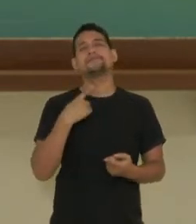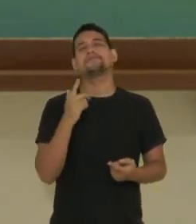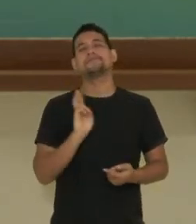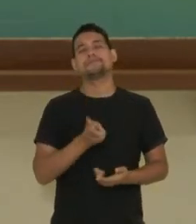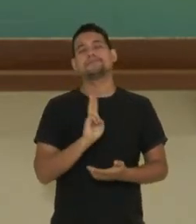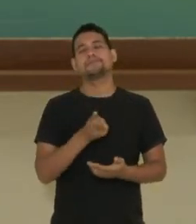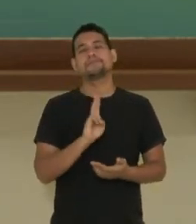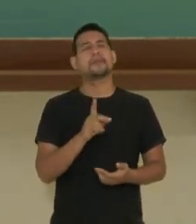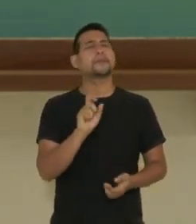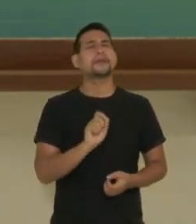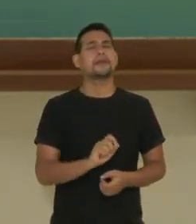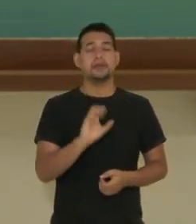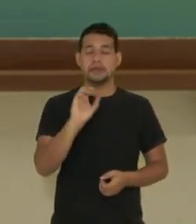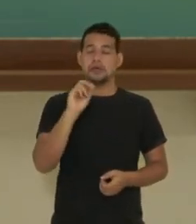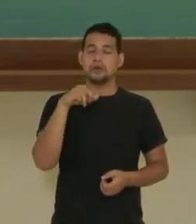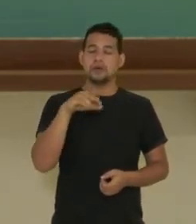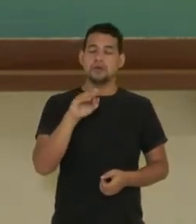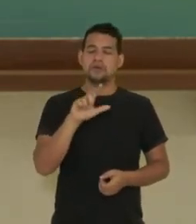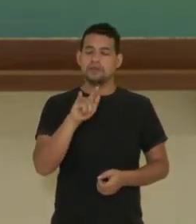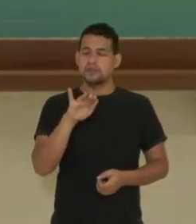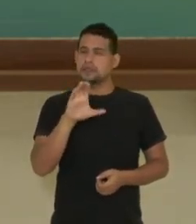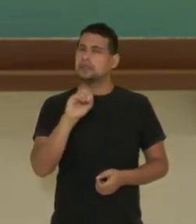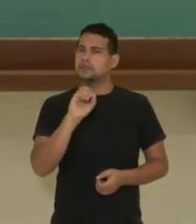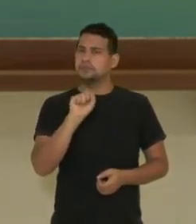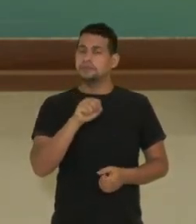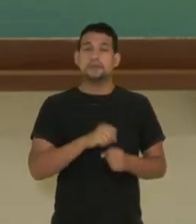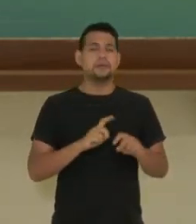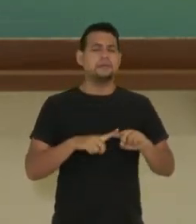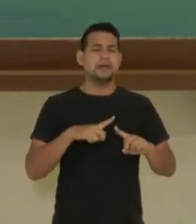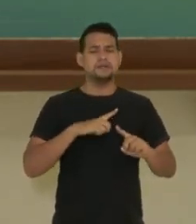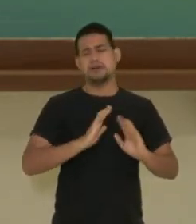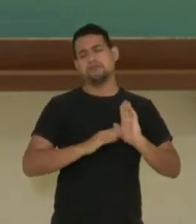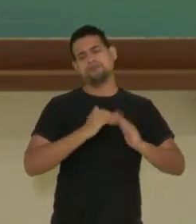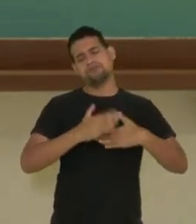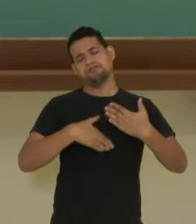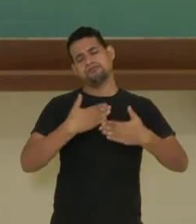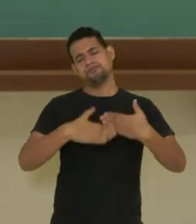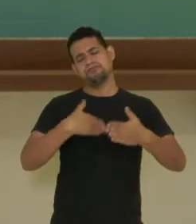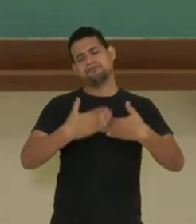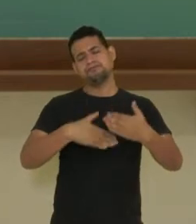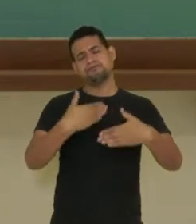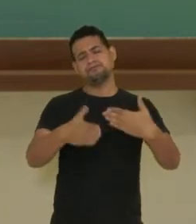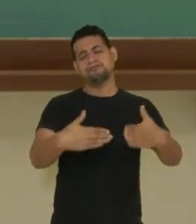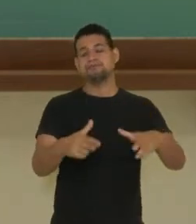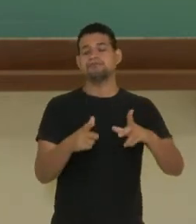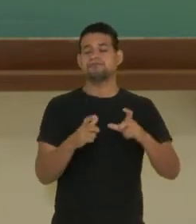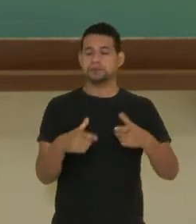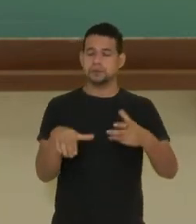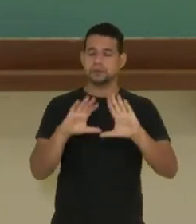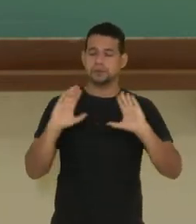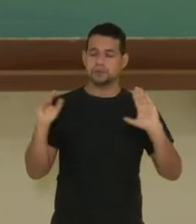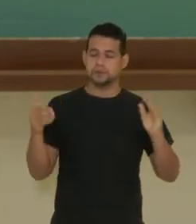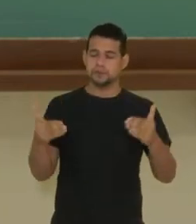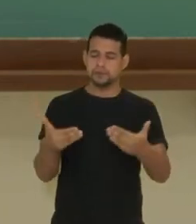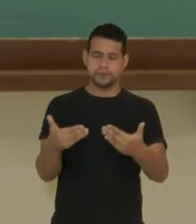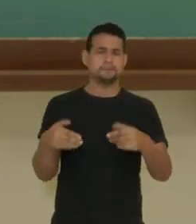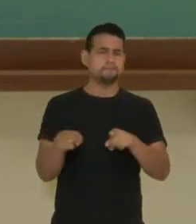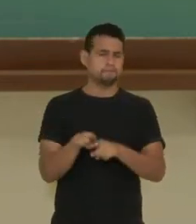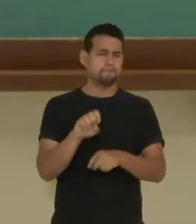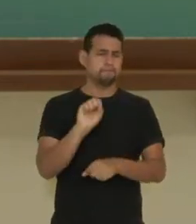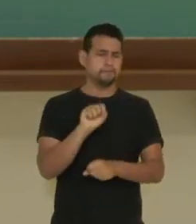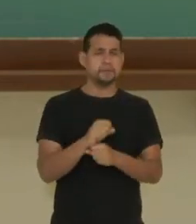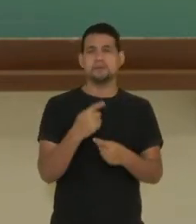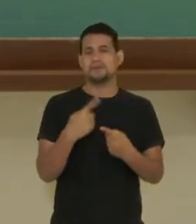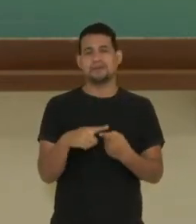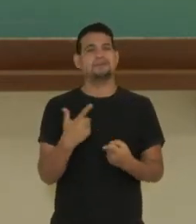E esse conflito, né? Vai se desenrolar num cenário menor, num espaço menor, já